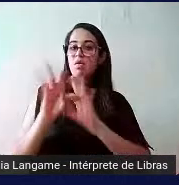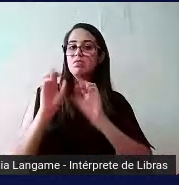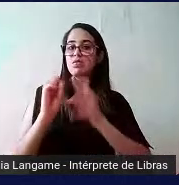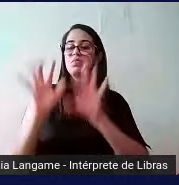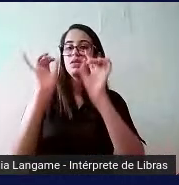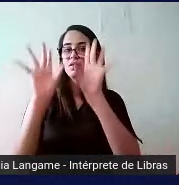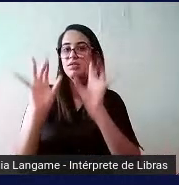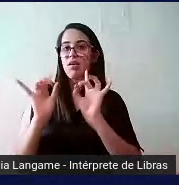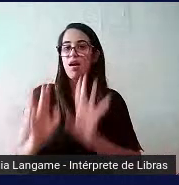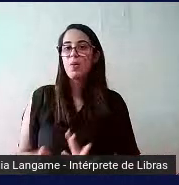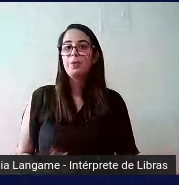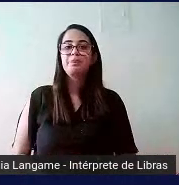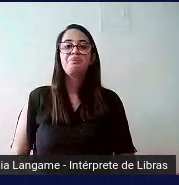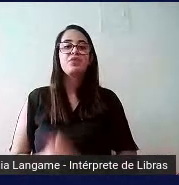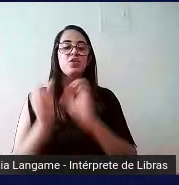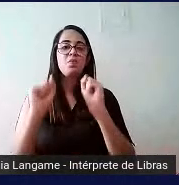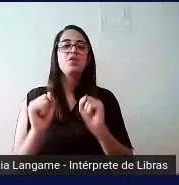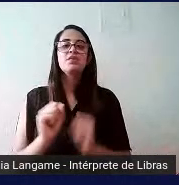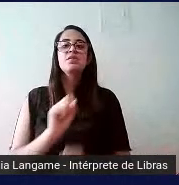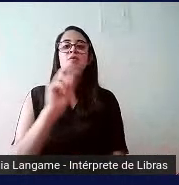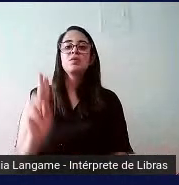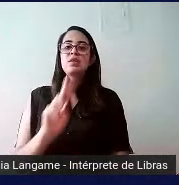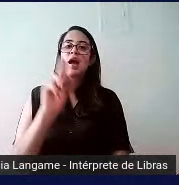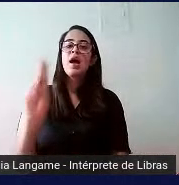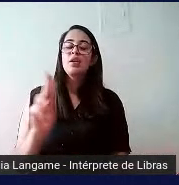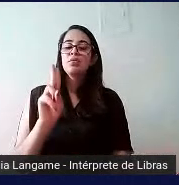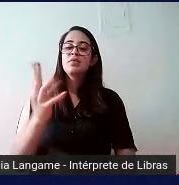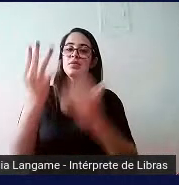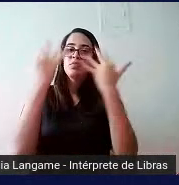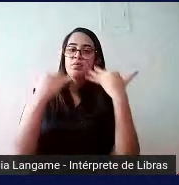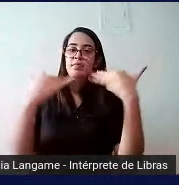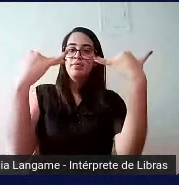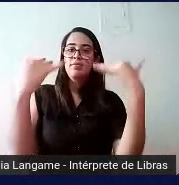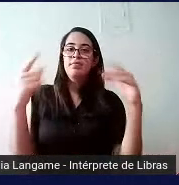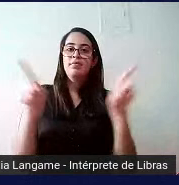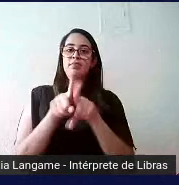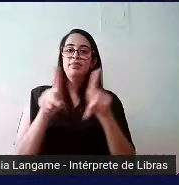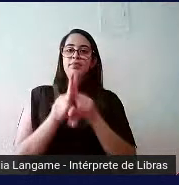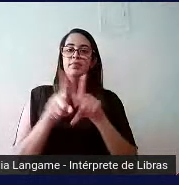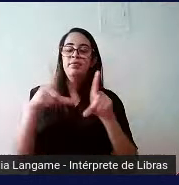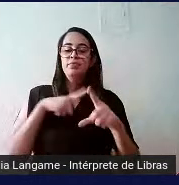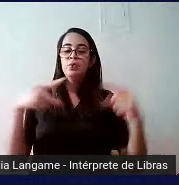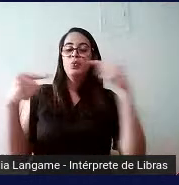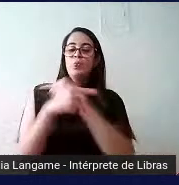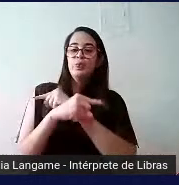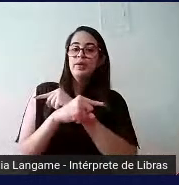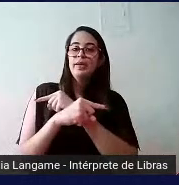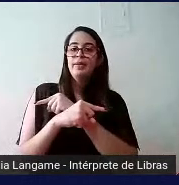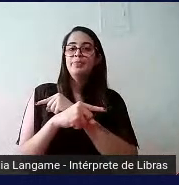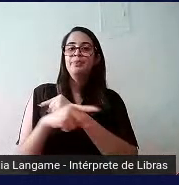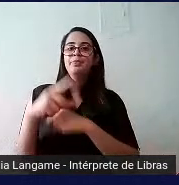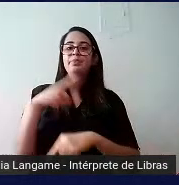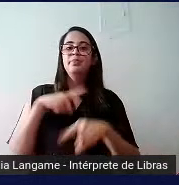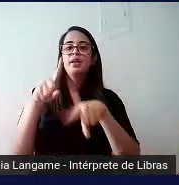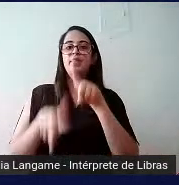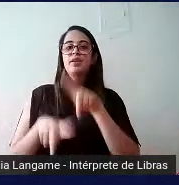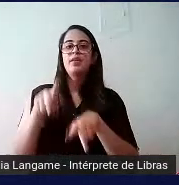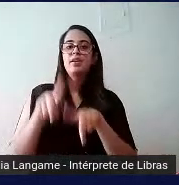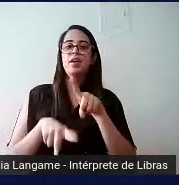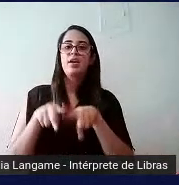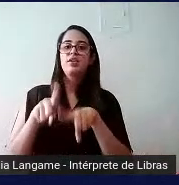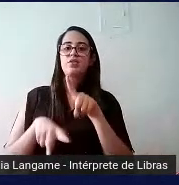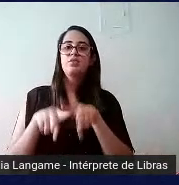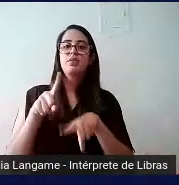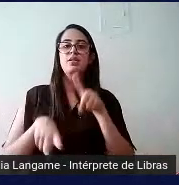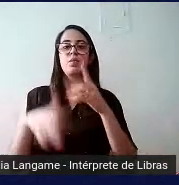mas que podem ser usados para esse público também, e também tem o contrário, tem materiais que são produzidos para esse público